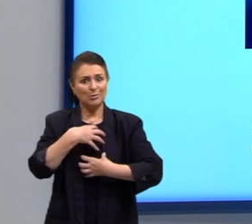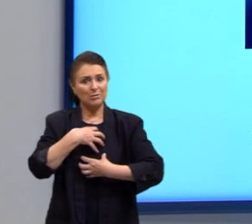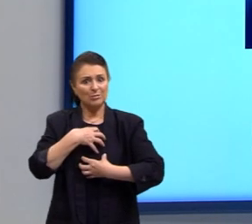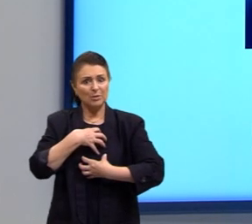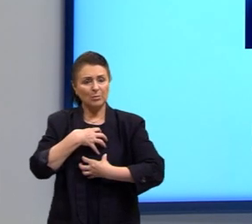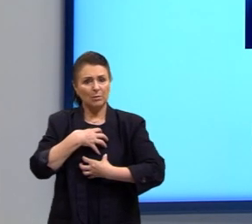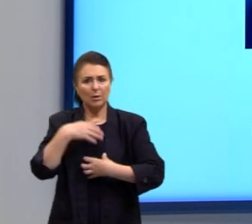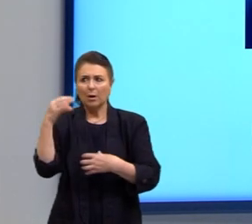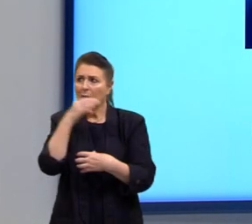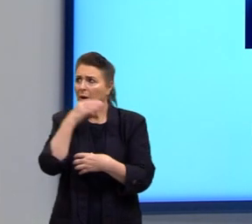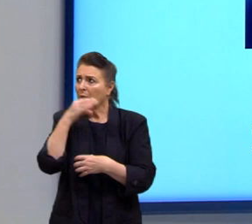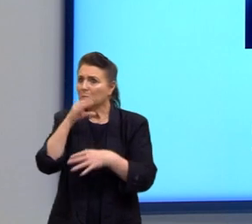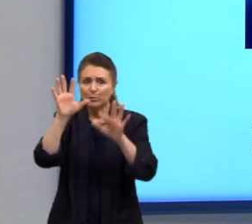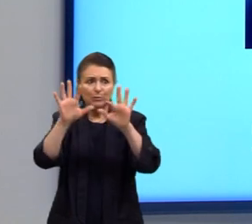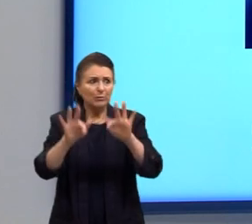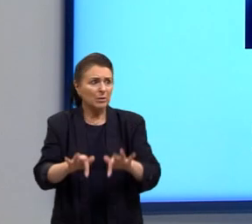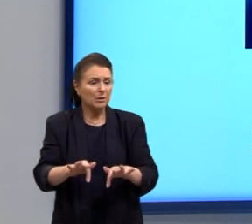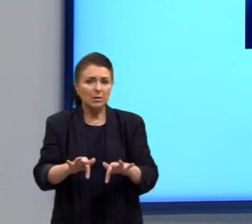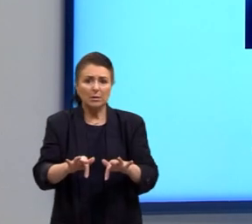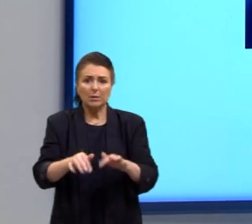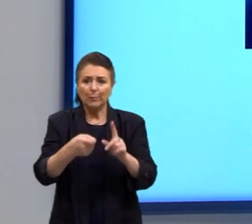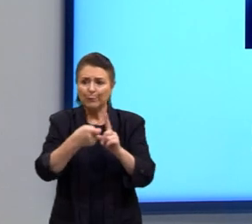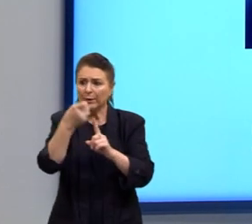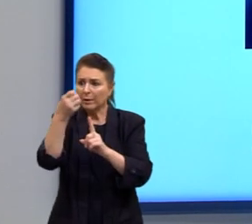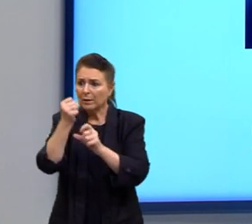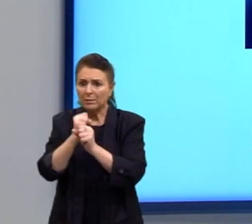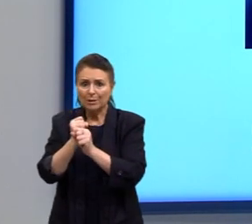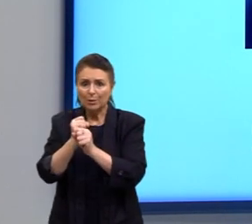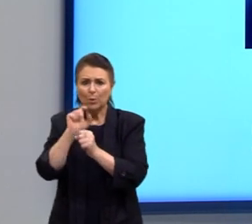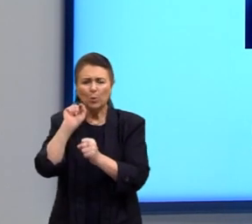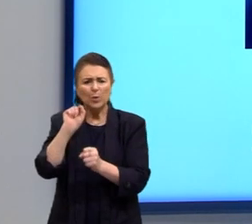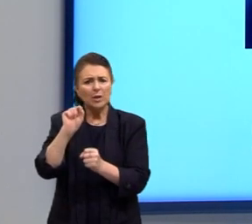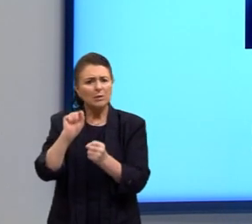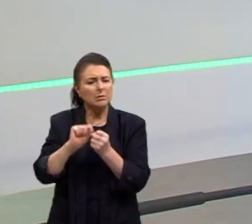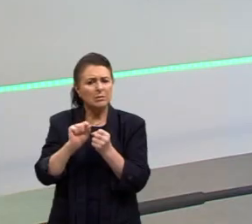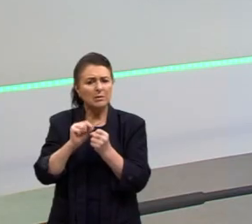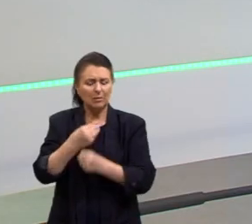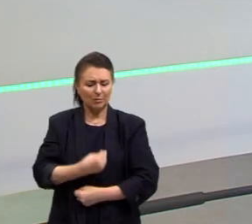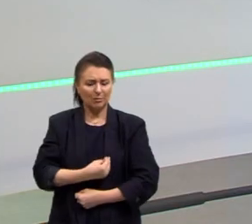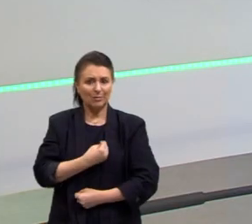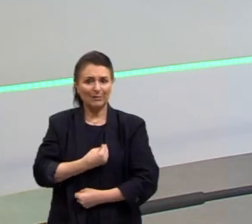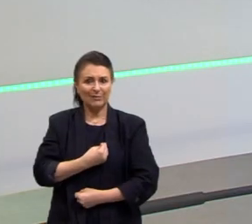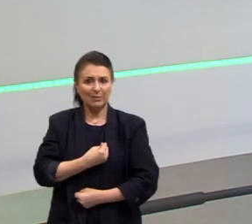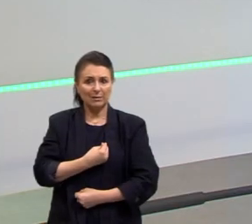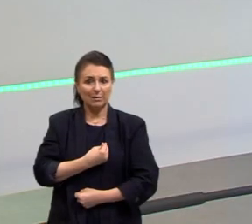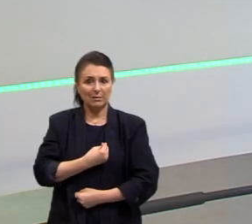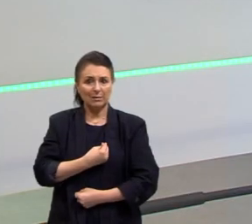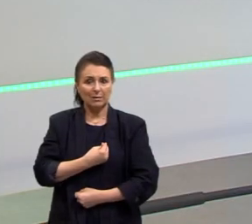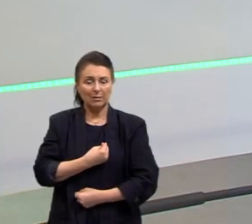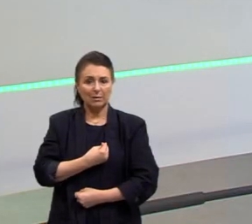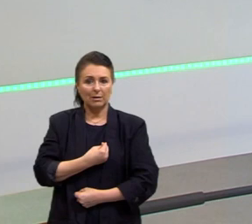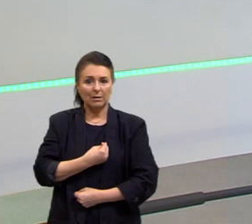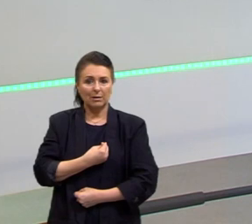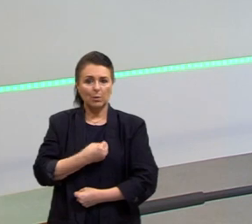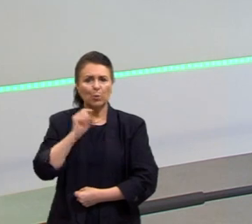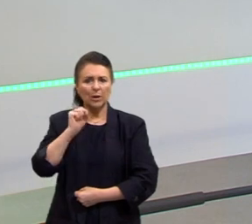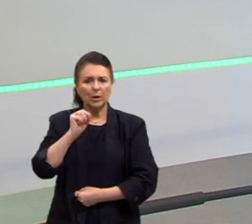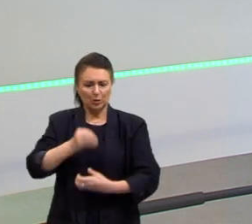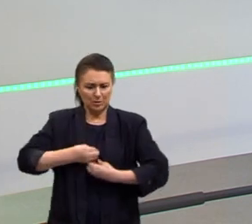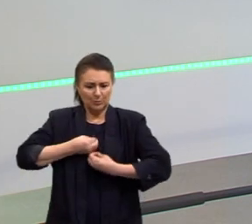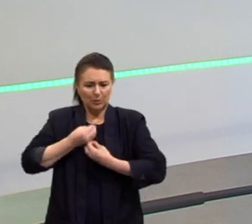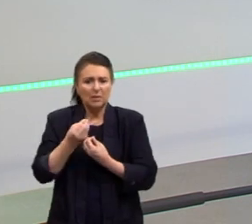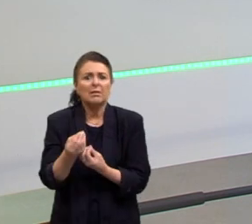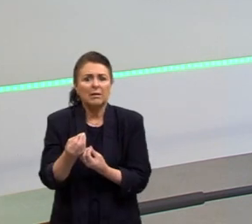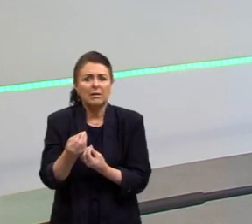rápido, estamos fazendo o quê da nossa vida? O que significado estamos tendo ou estamos dando a nossa